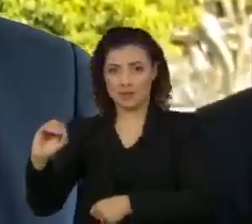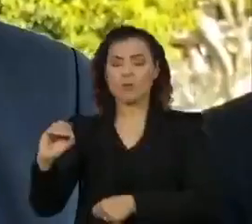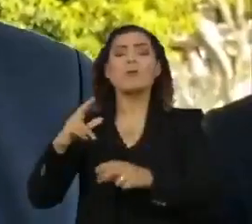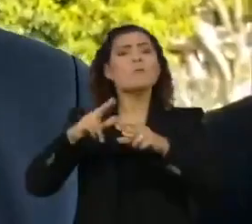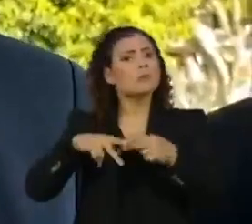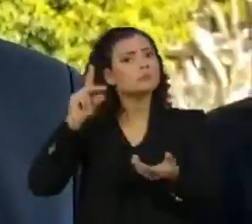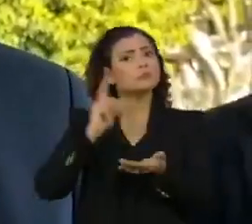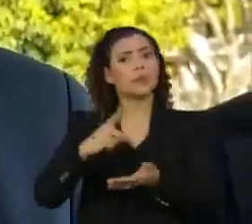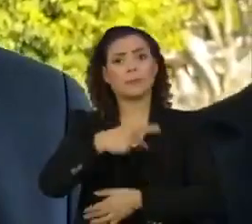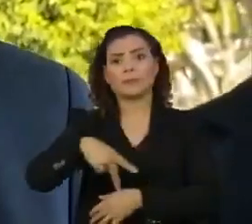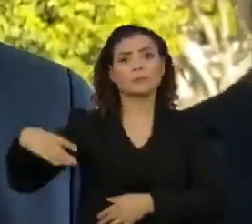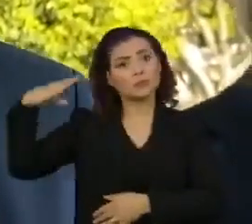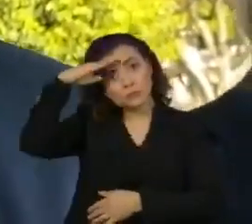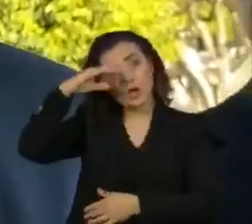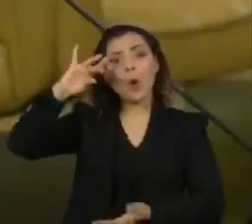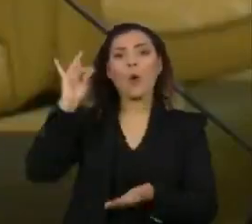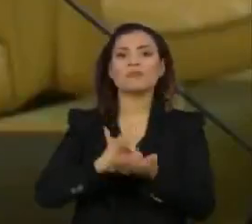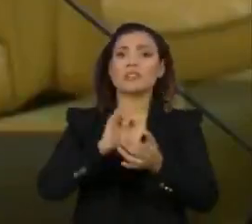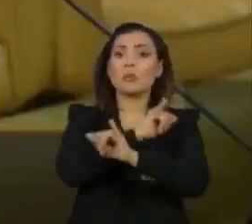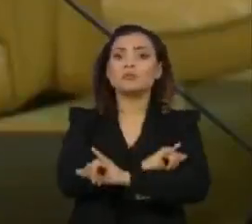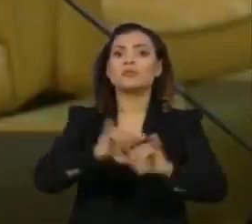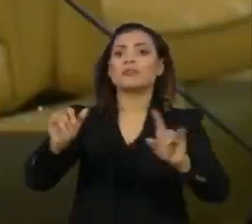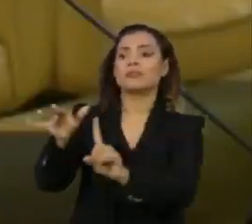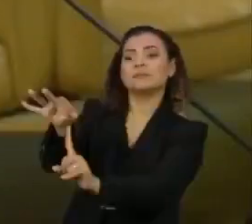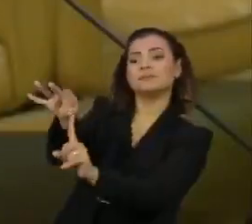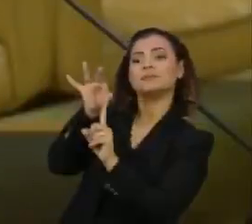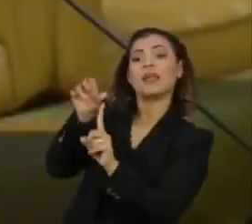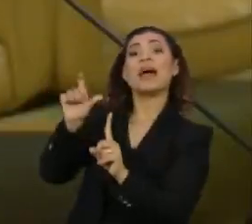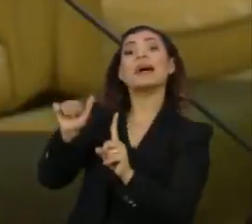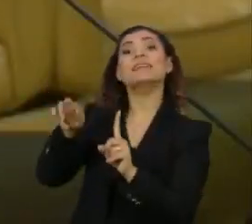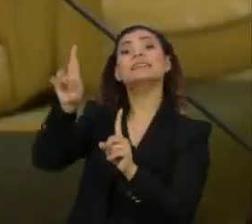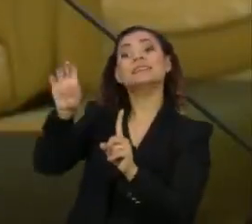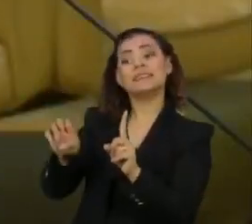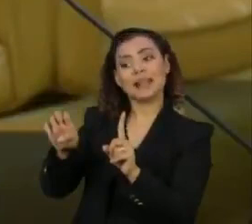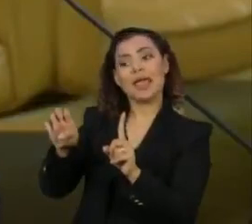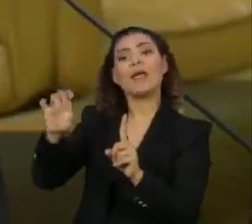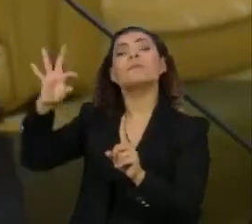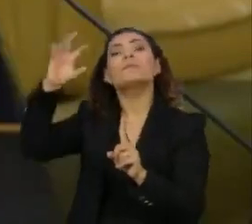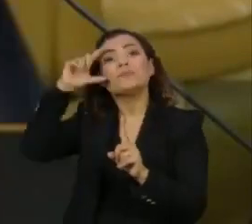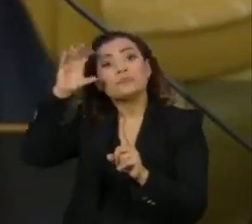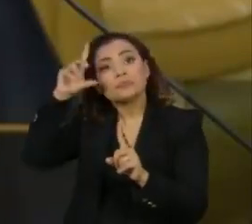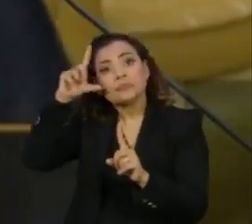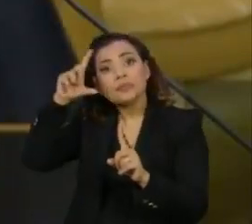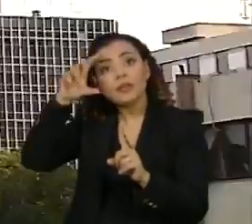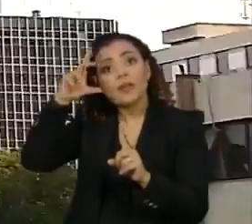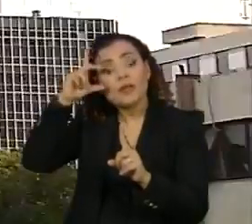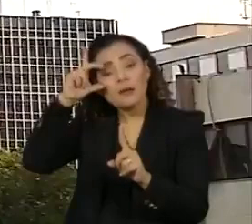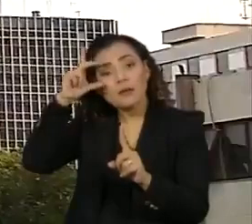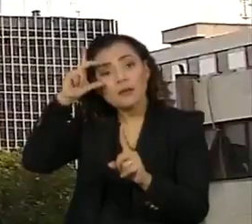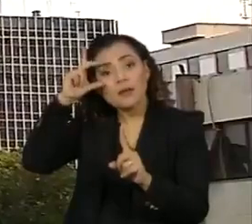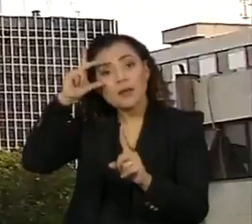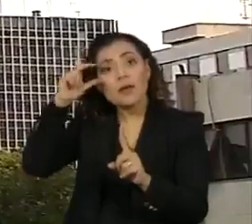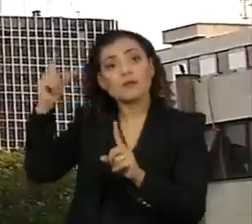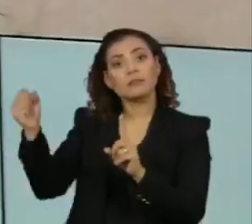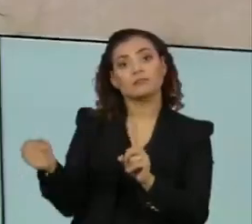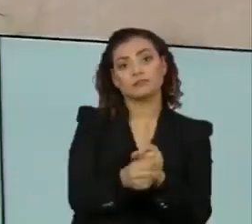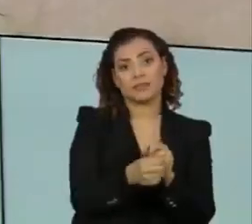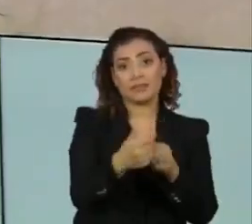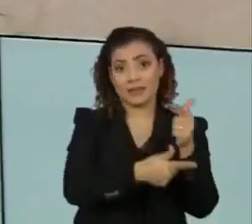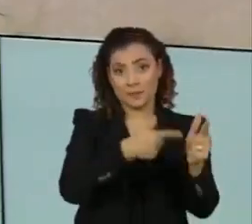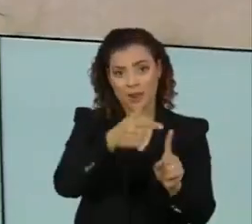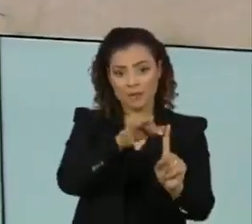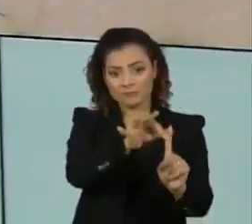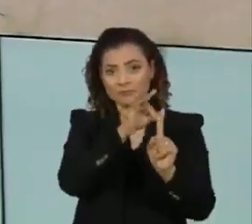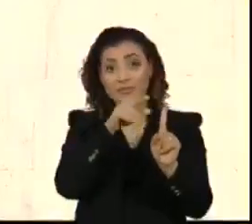Jair Bolsonaro deve anunciar oficialmente o nome de André Mendonça, atual advogado-geral da União, para a corte. Essa é a segunda